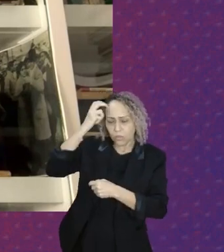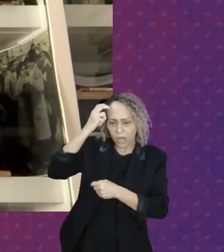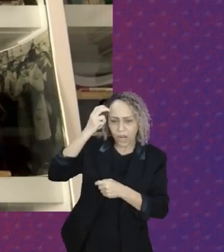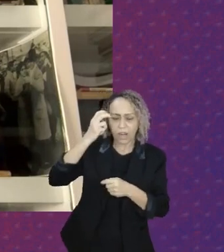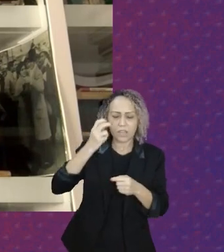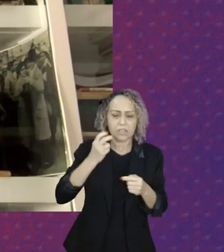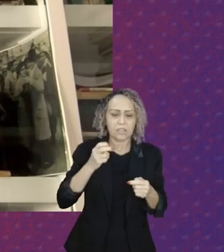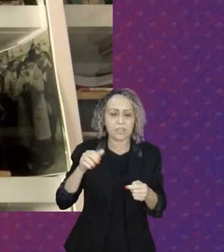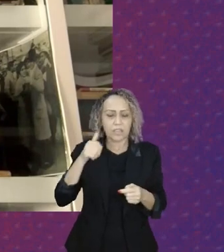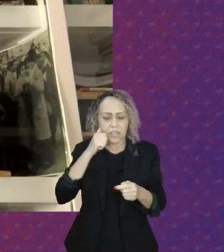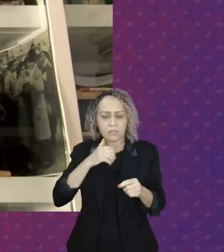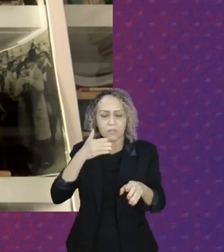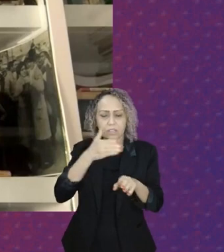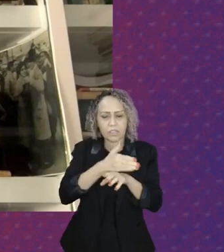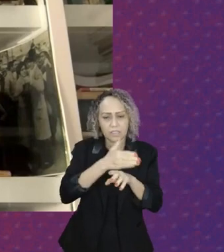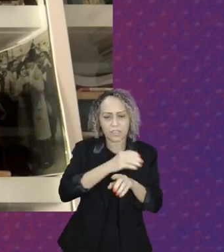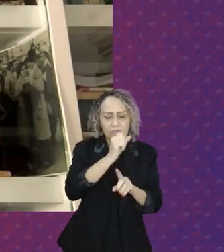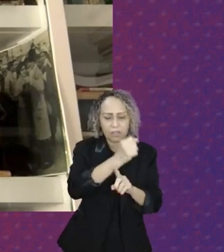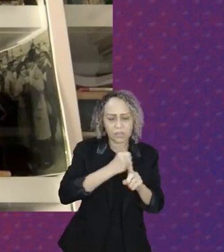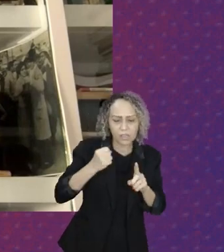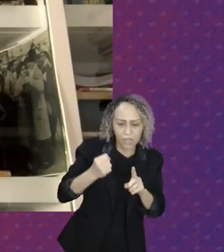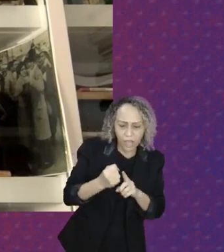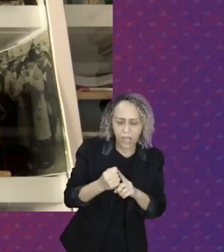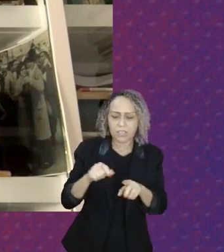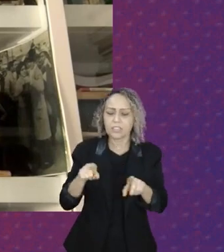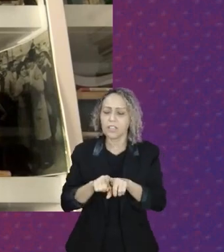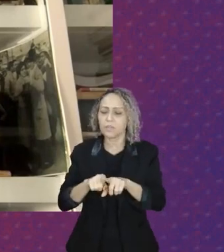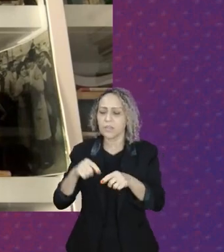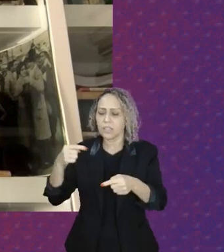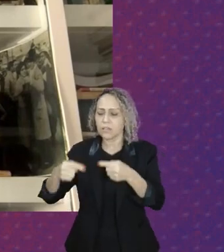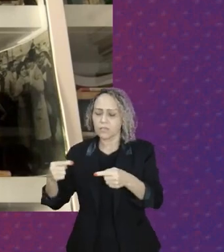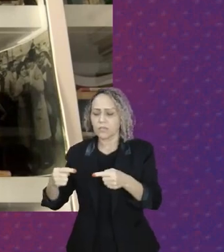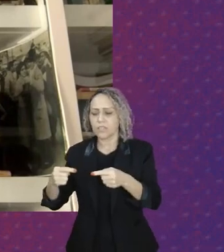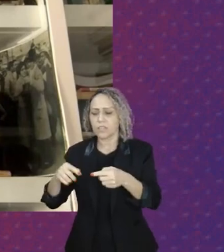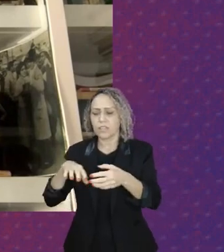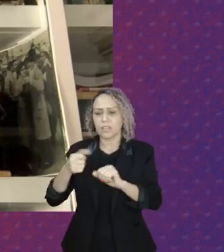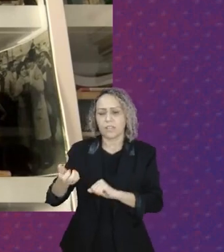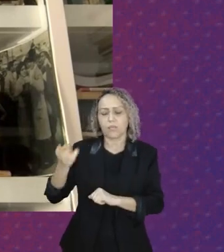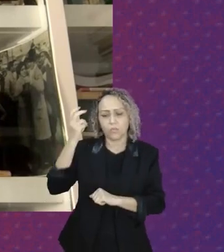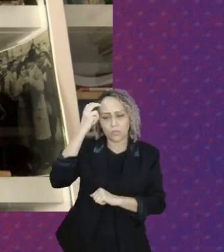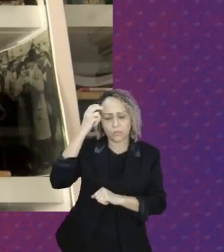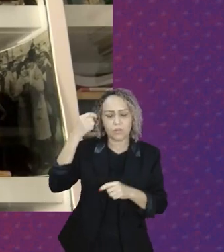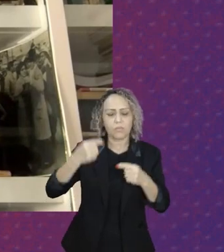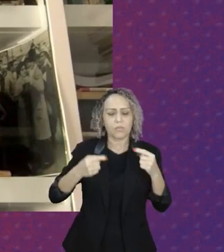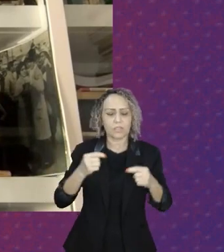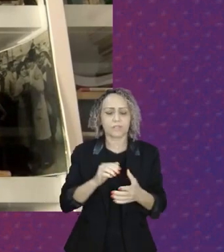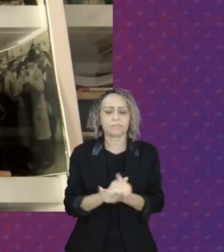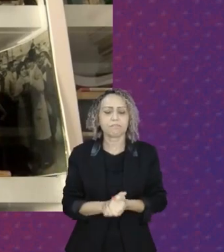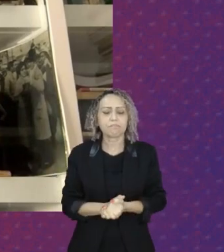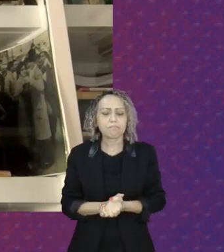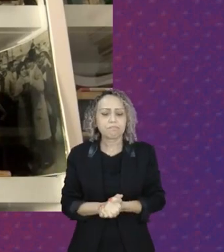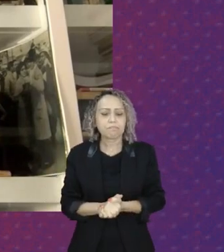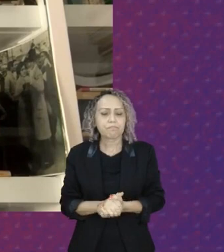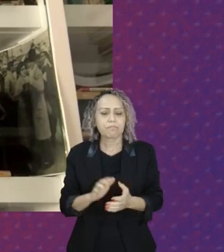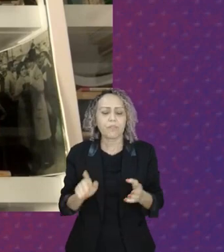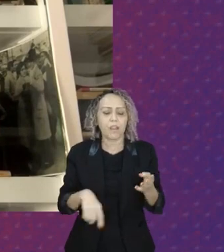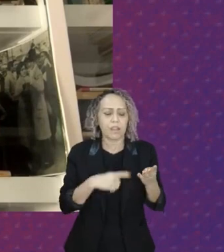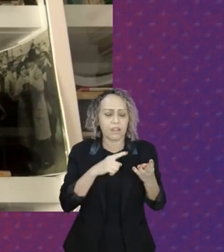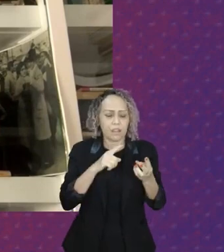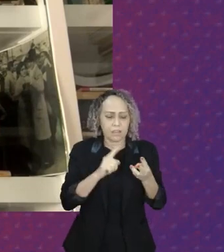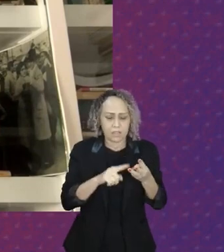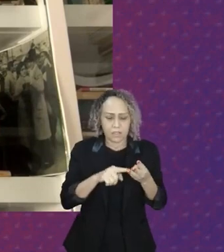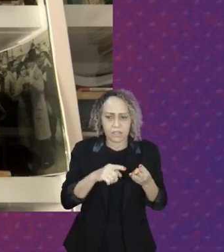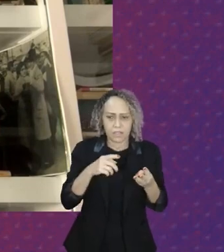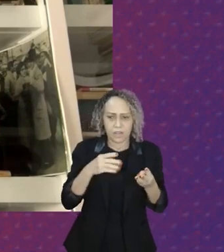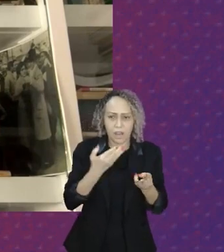transformação da política e da cultura política. na terceira aula eu